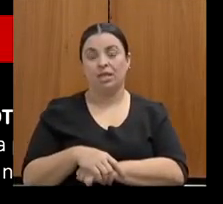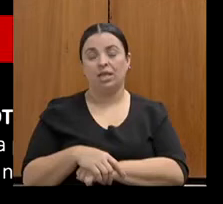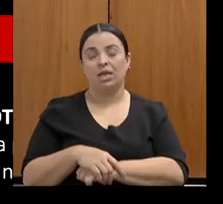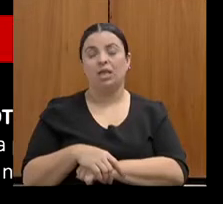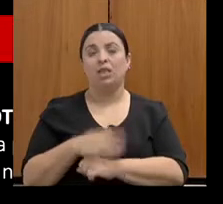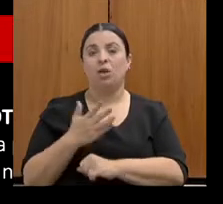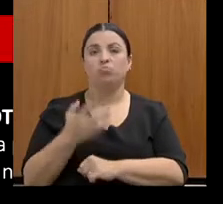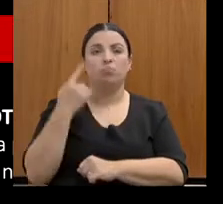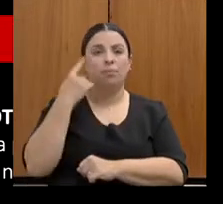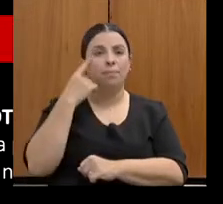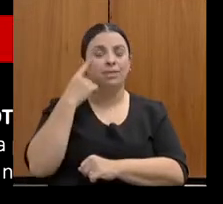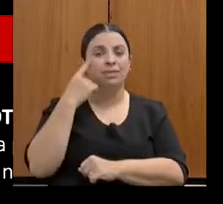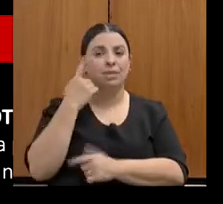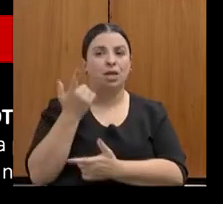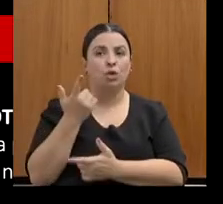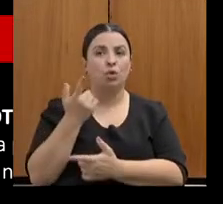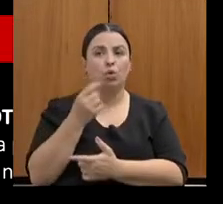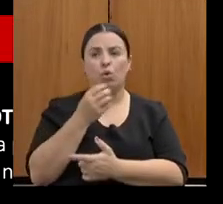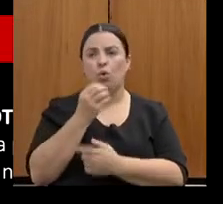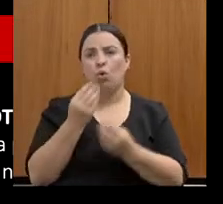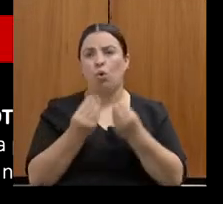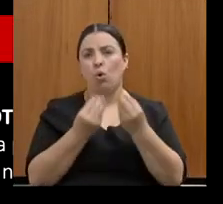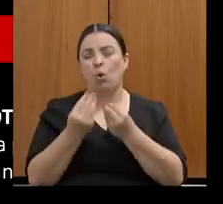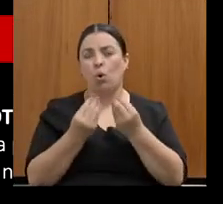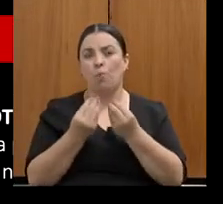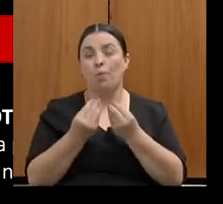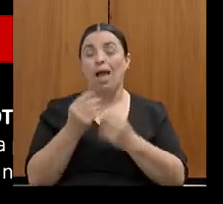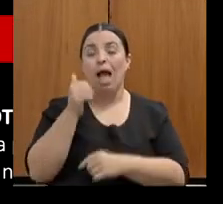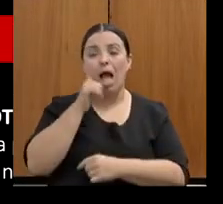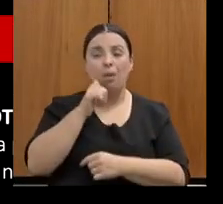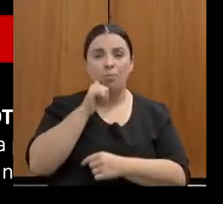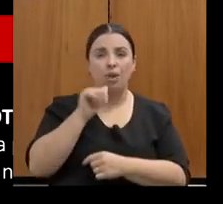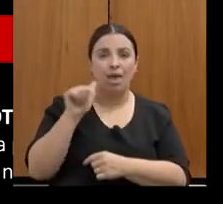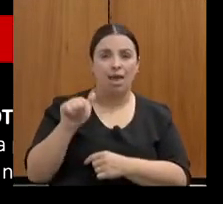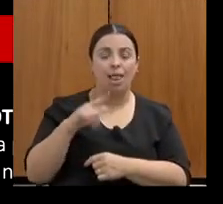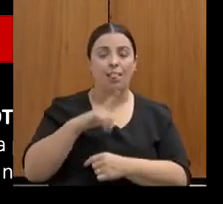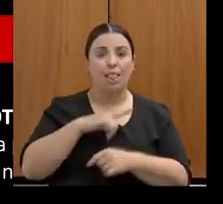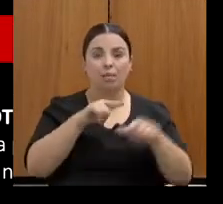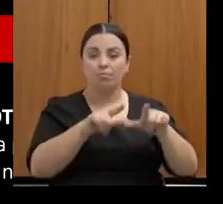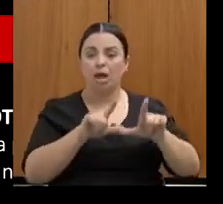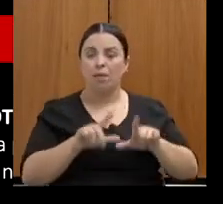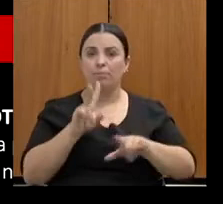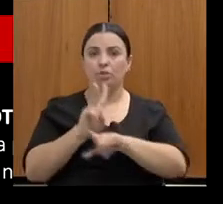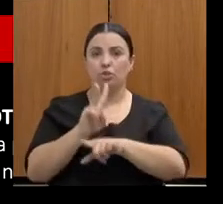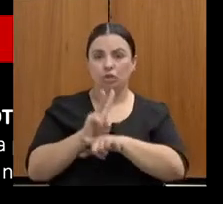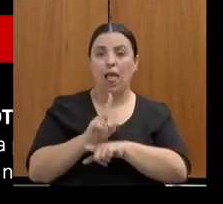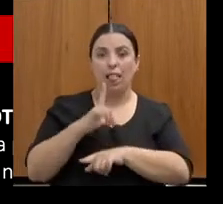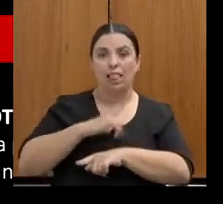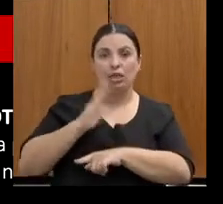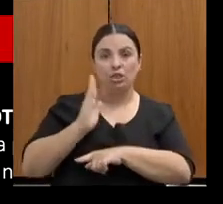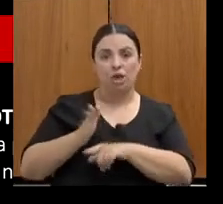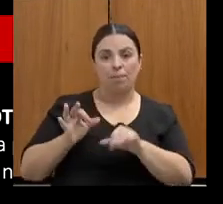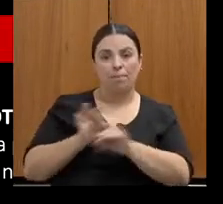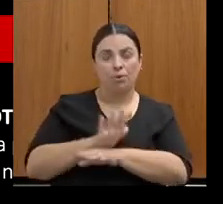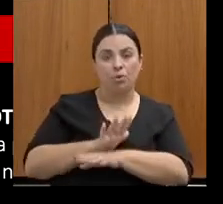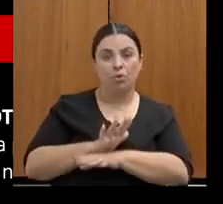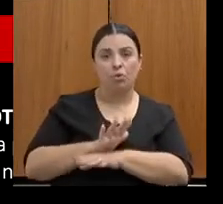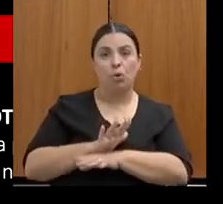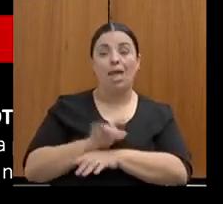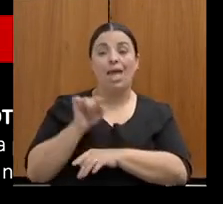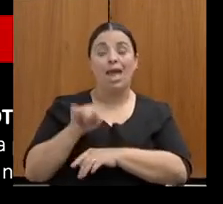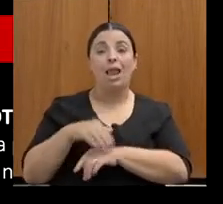pensando na lógica reversa, quando a mulher, ela tem a medida protetiva decretada em seu favor, ela é mais